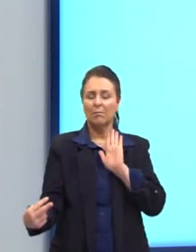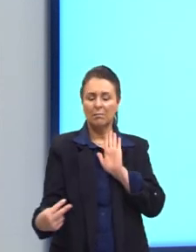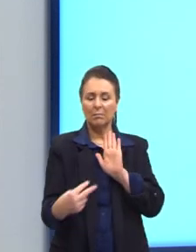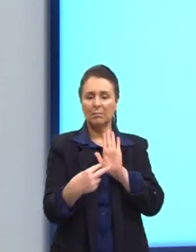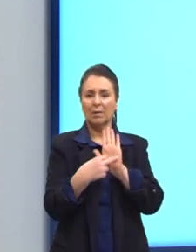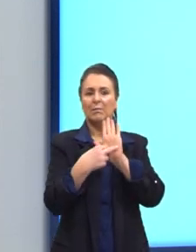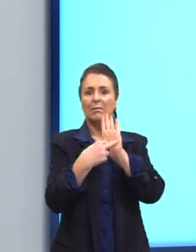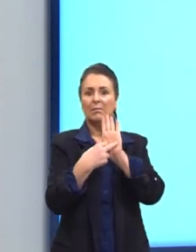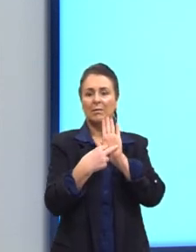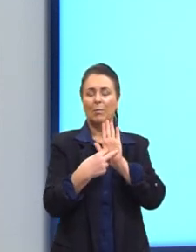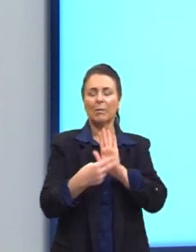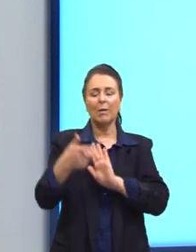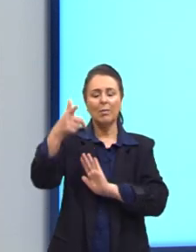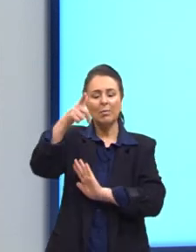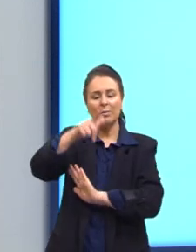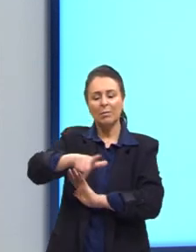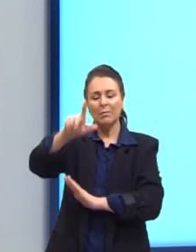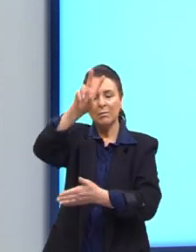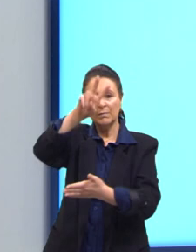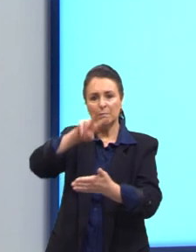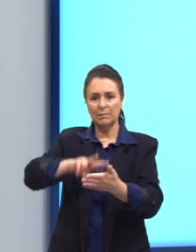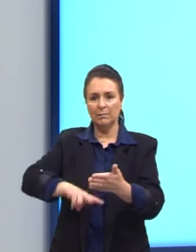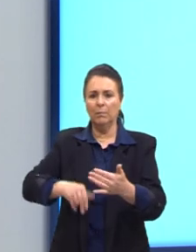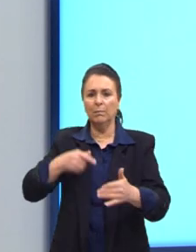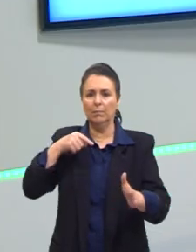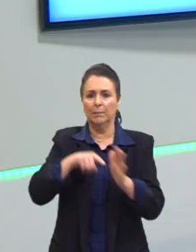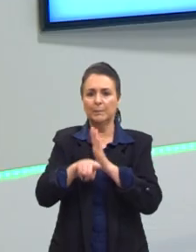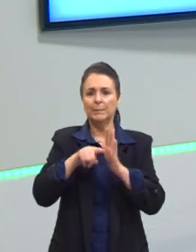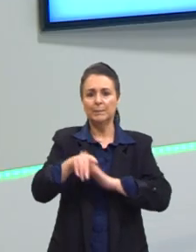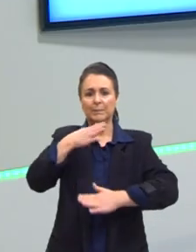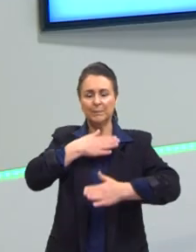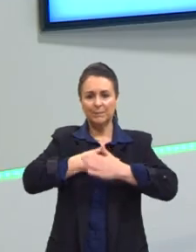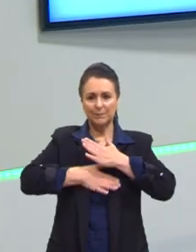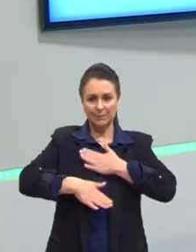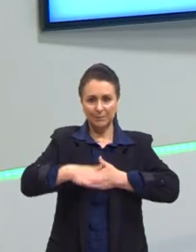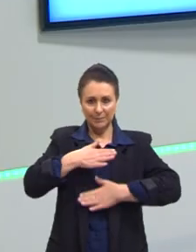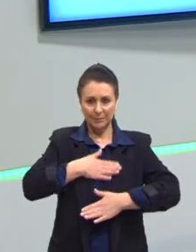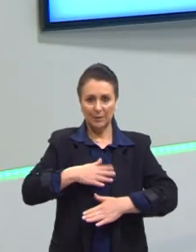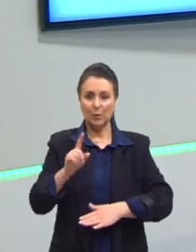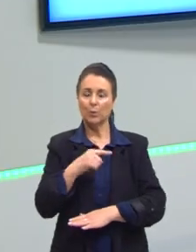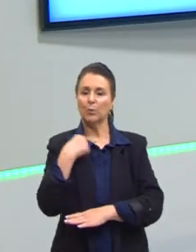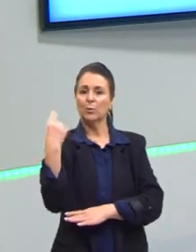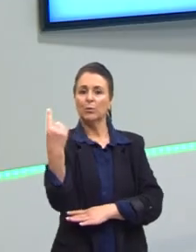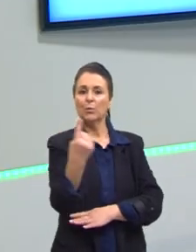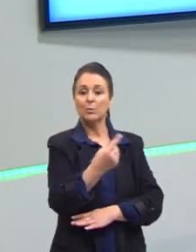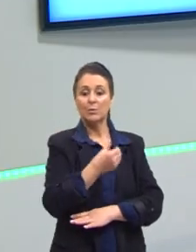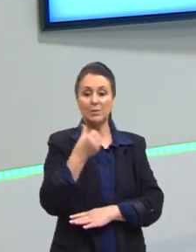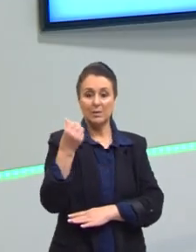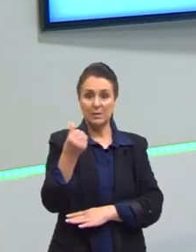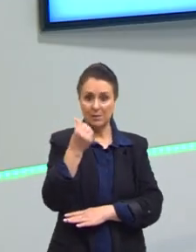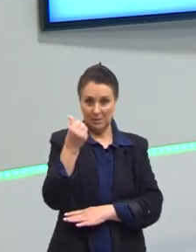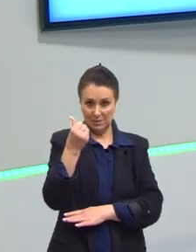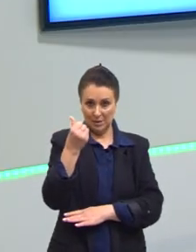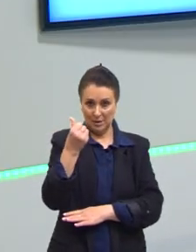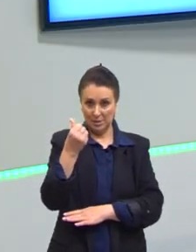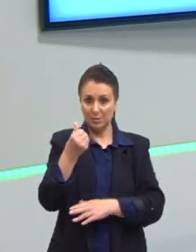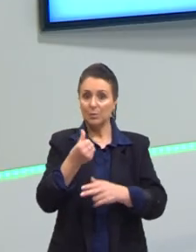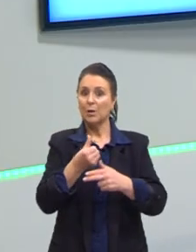releitura dos enunciados com calma. E o nosso sexto e último passo,